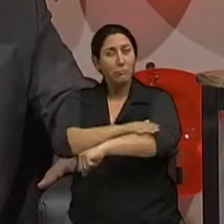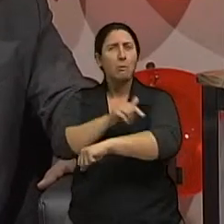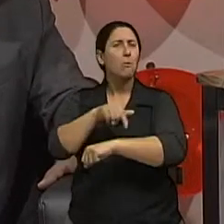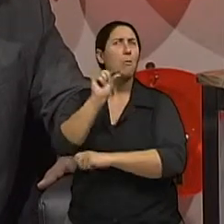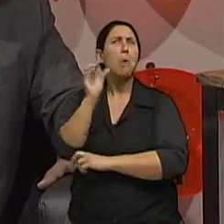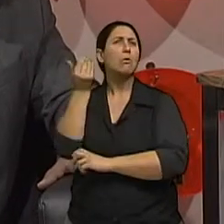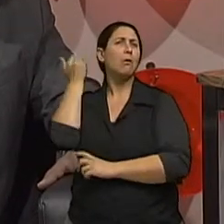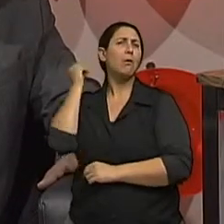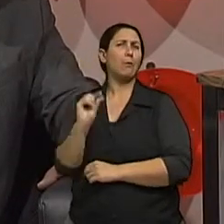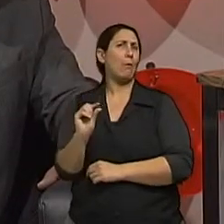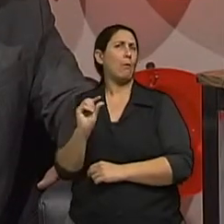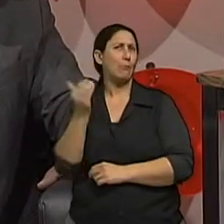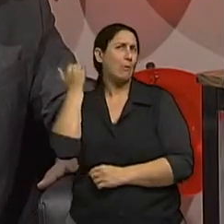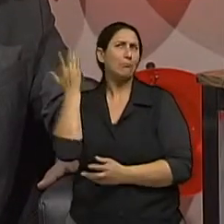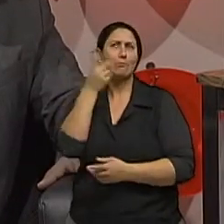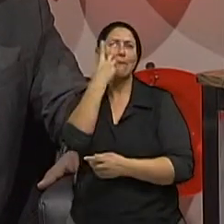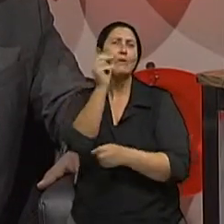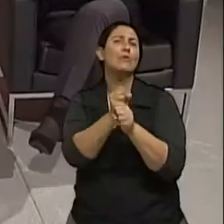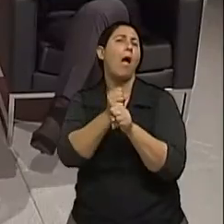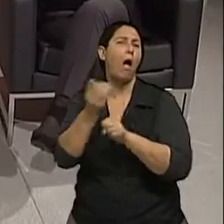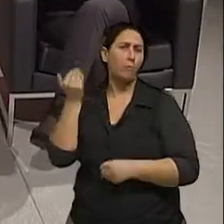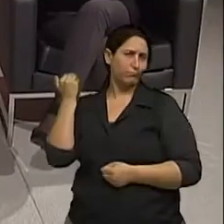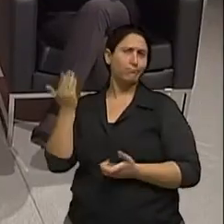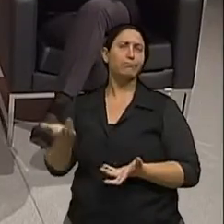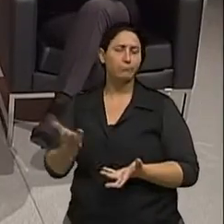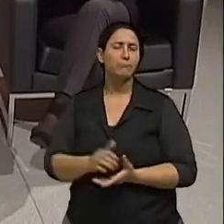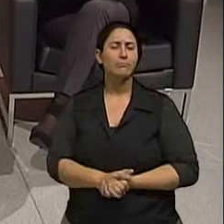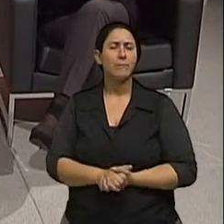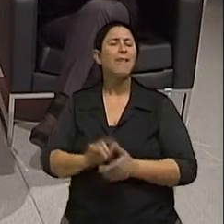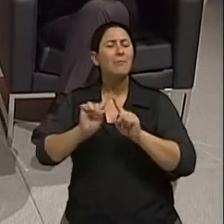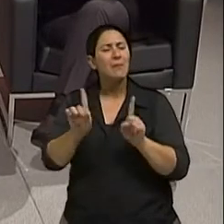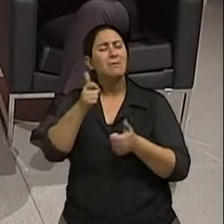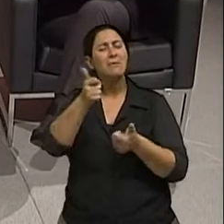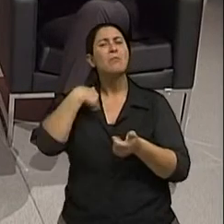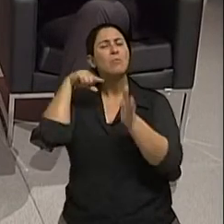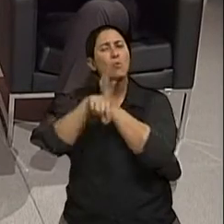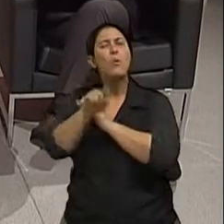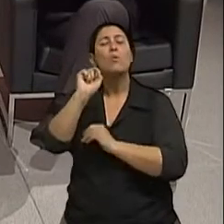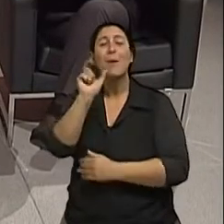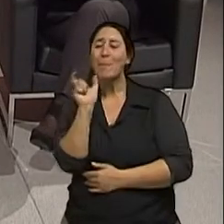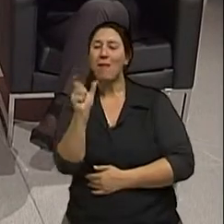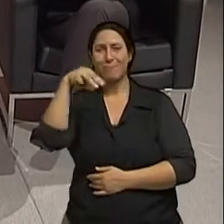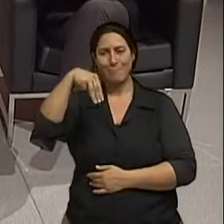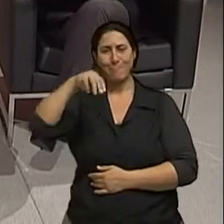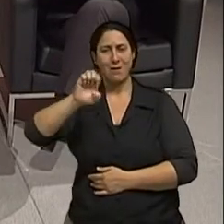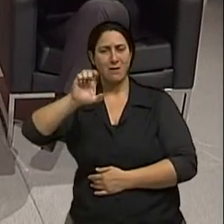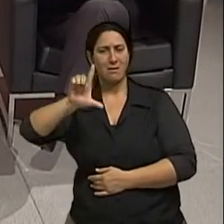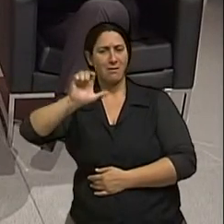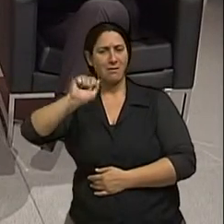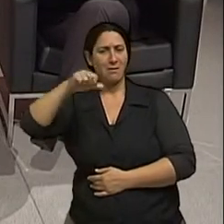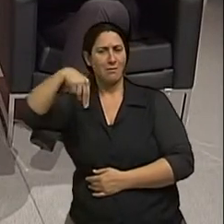há menos de 20 anos. Claro. Bom, mas o que é o melanoma mesmo? A gente já começou a falar e o senhor já nos deu